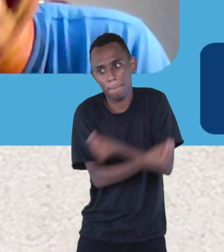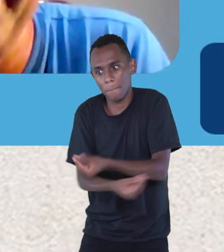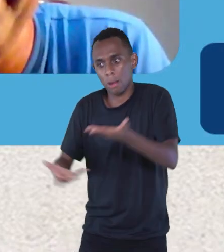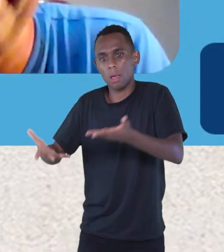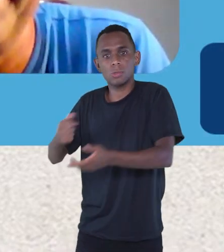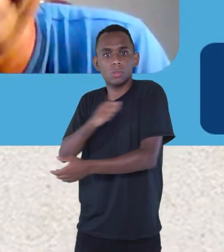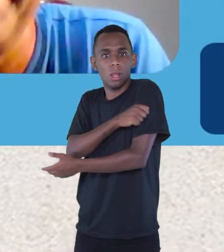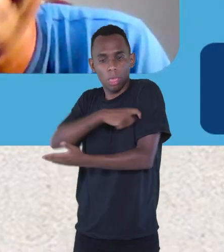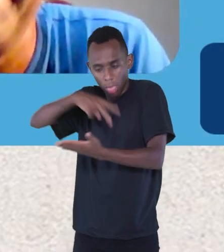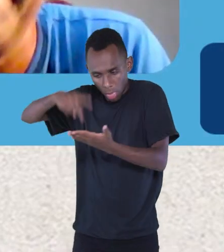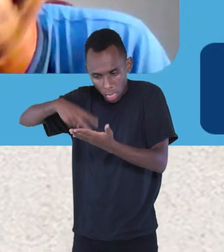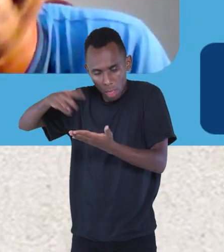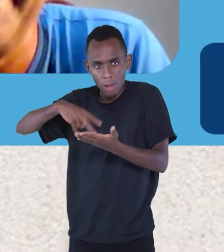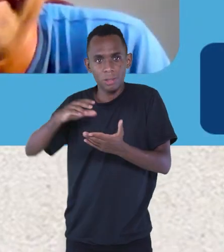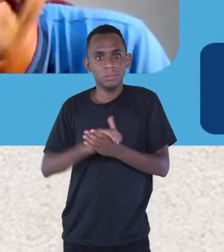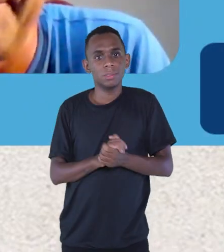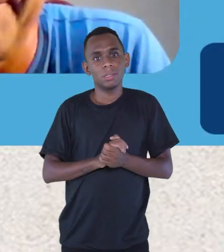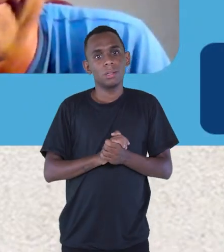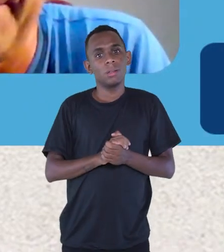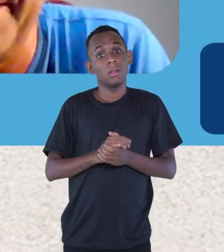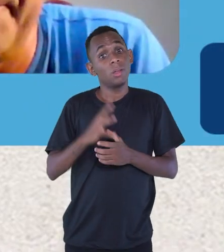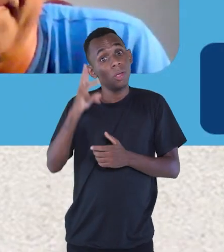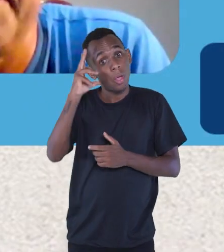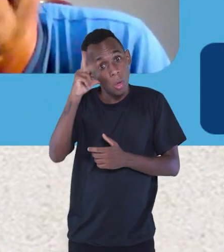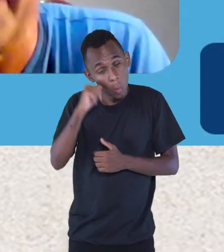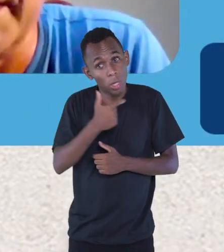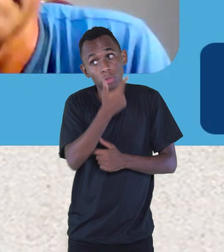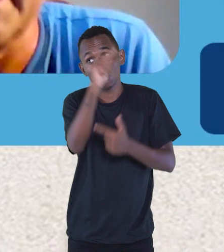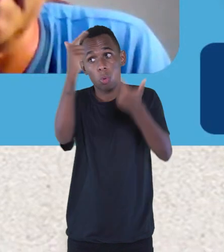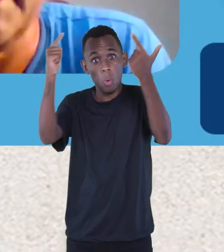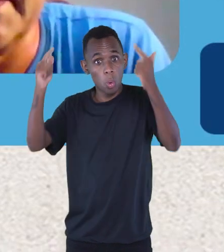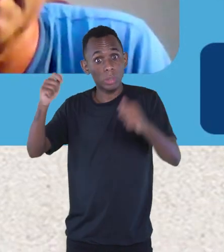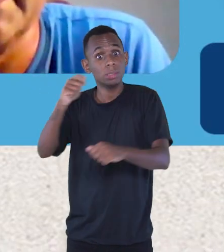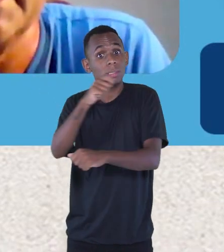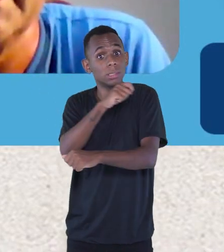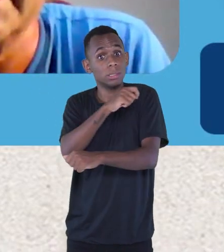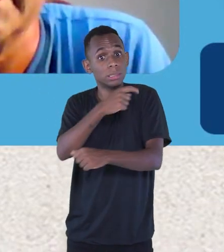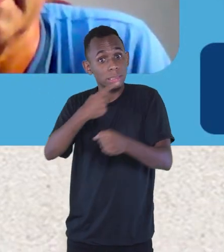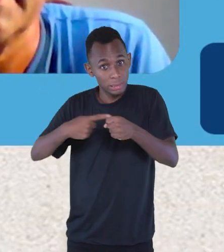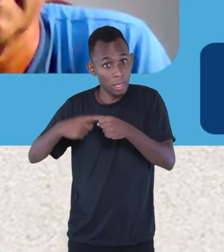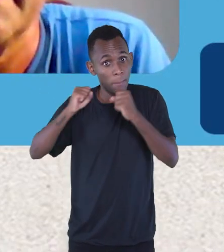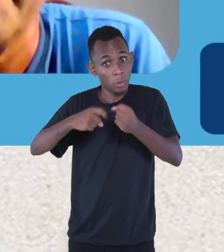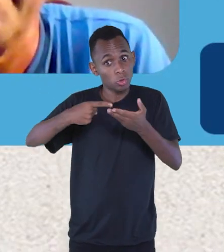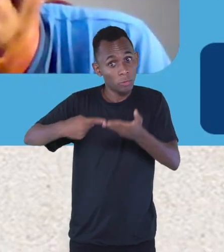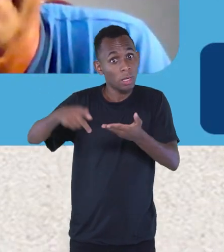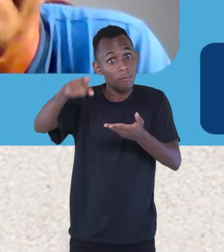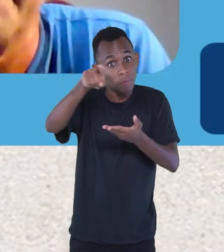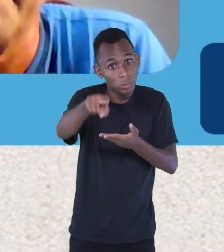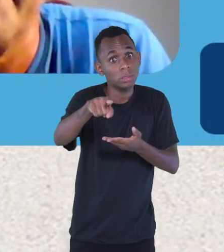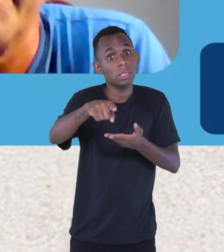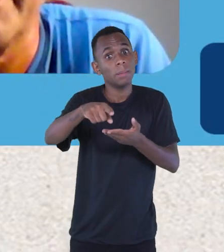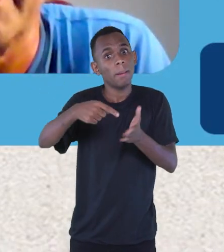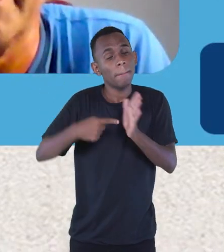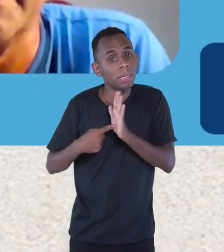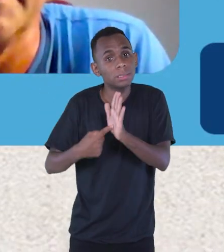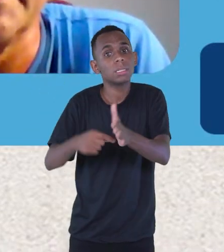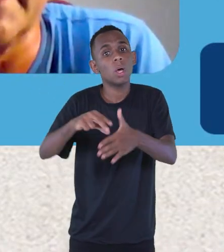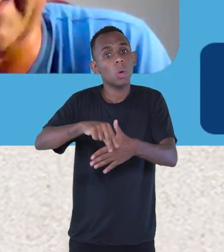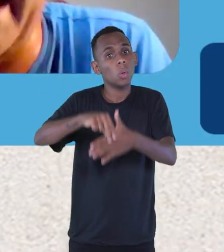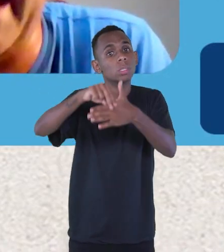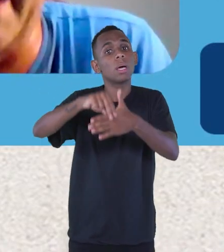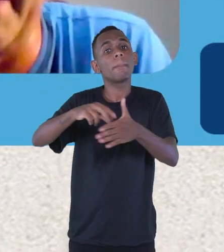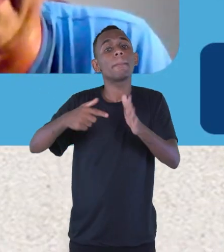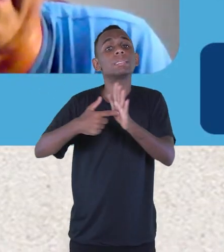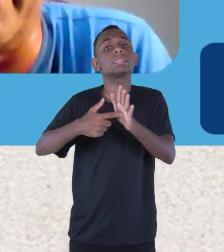incrível, eu acho que outras cidades podem adotar também, te convidar para fazer esse cordel e contar na história da cidade,